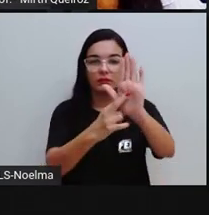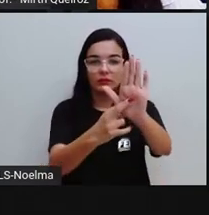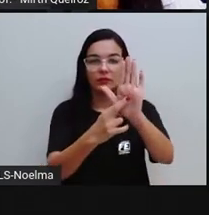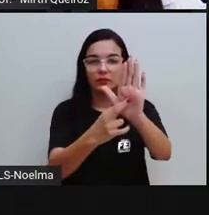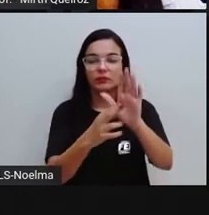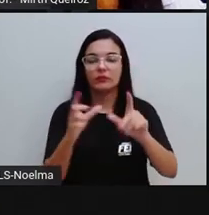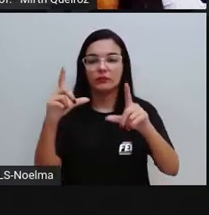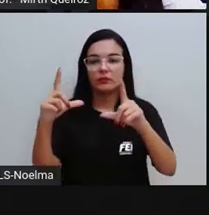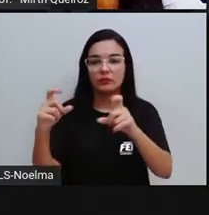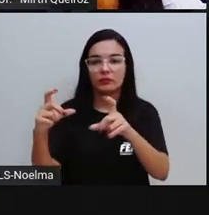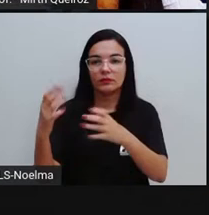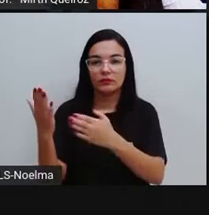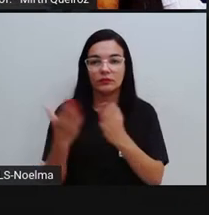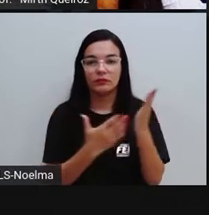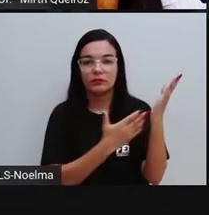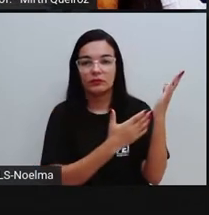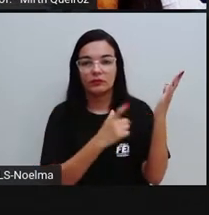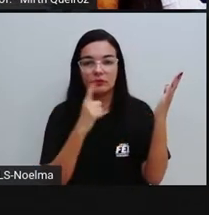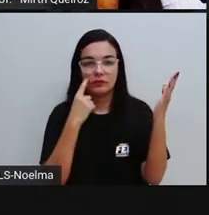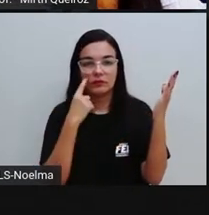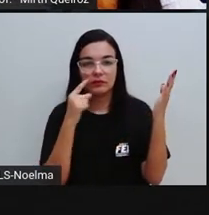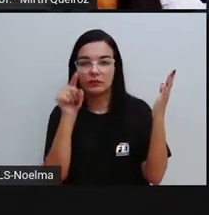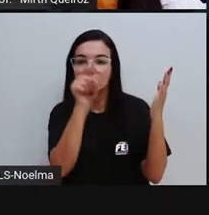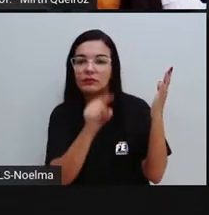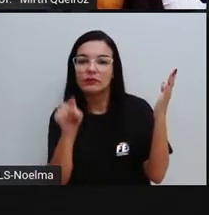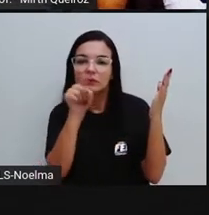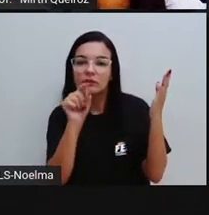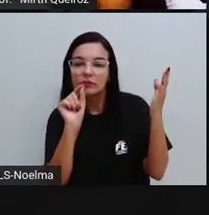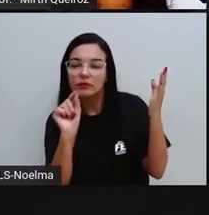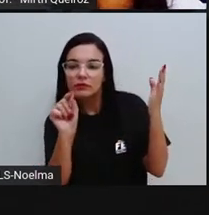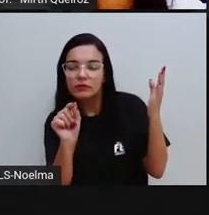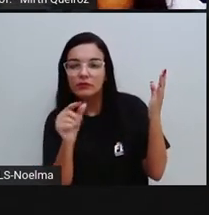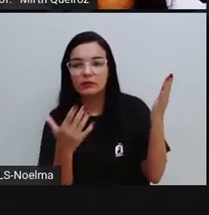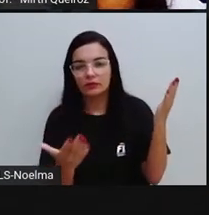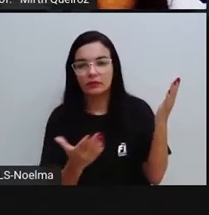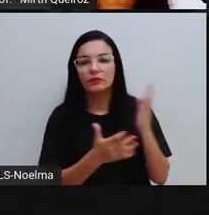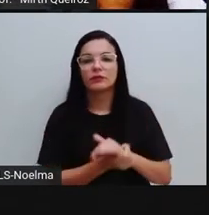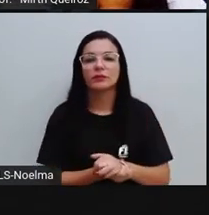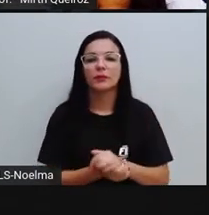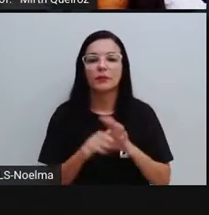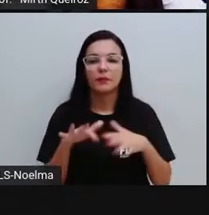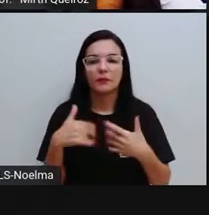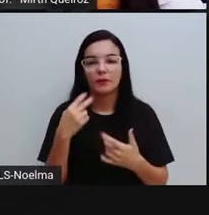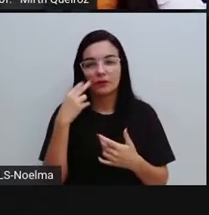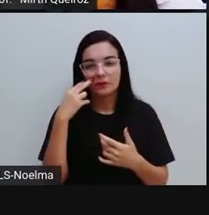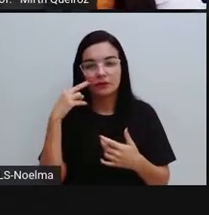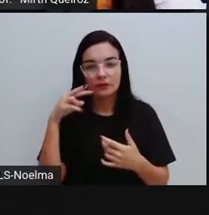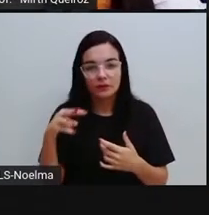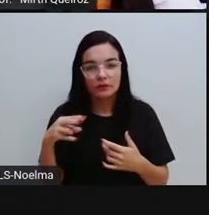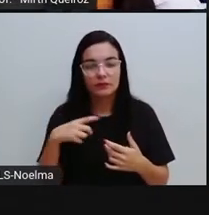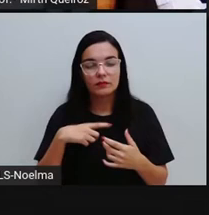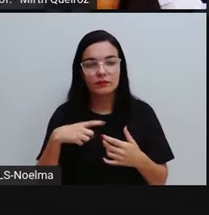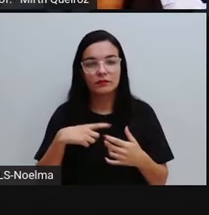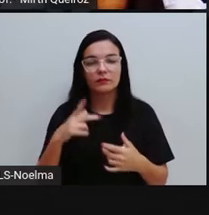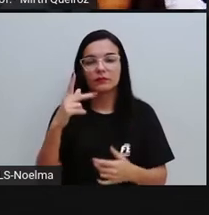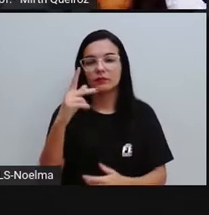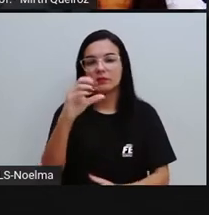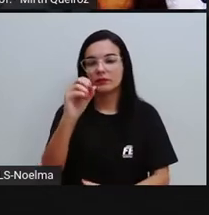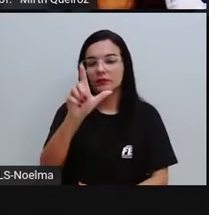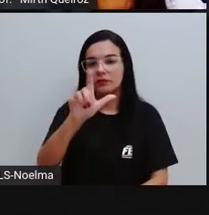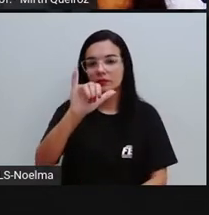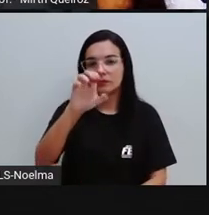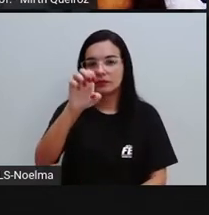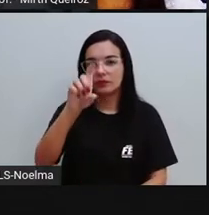figura através desse círculo aí de lilás. Então, os polieses vão ser compostos por